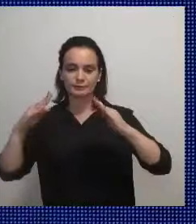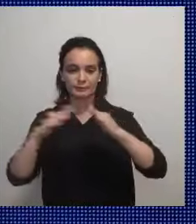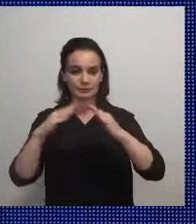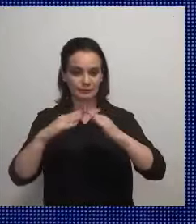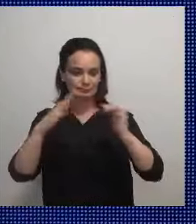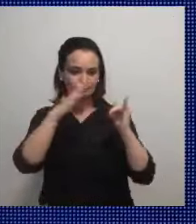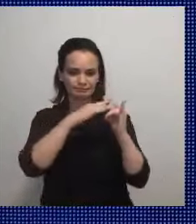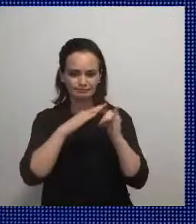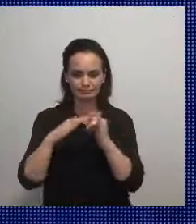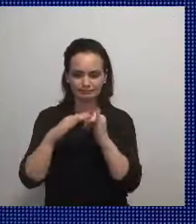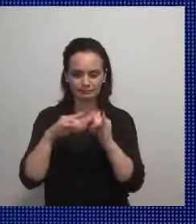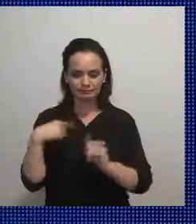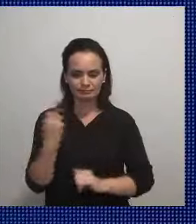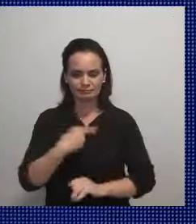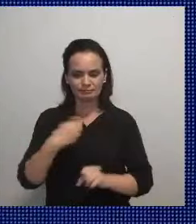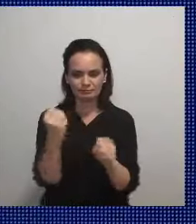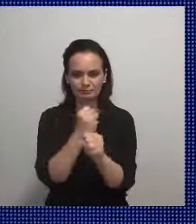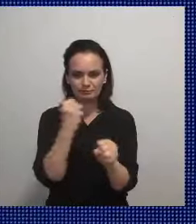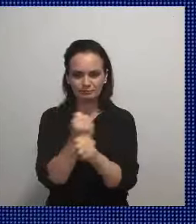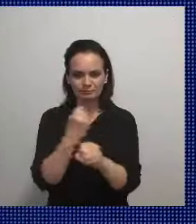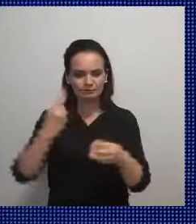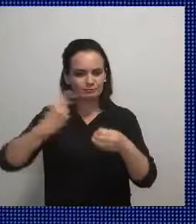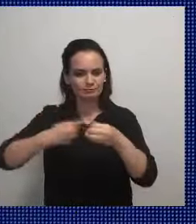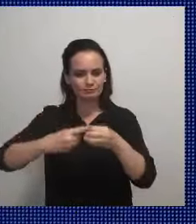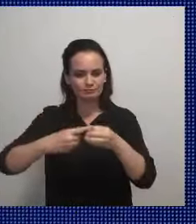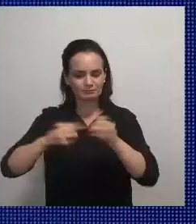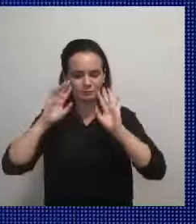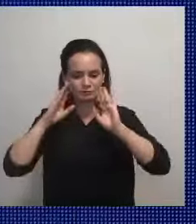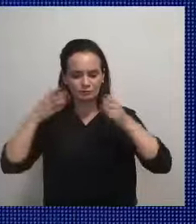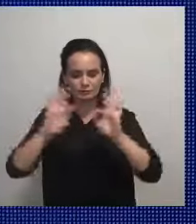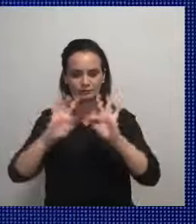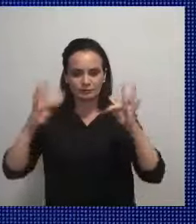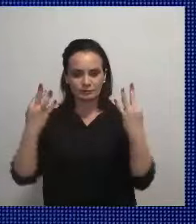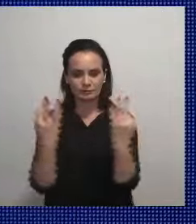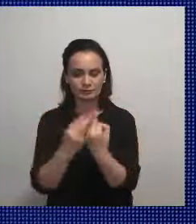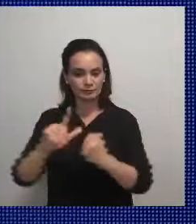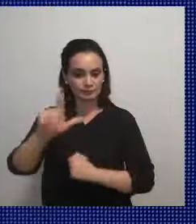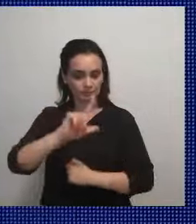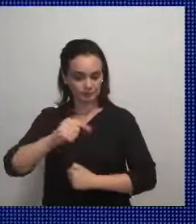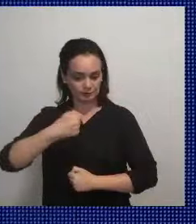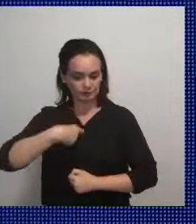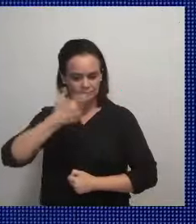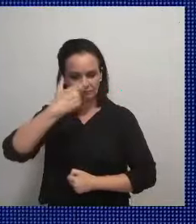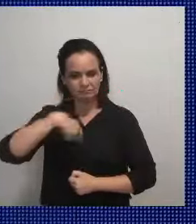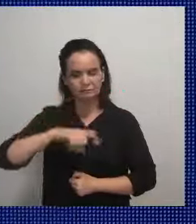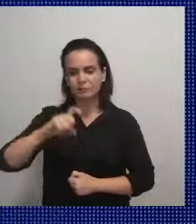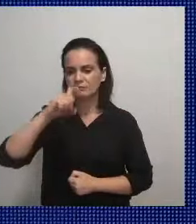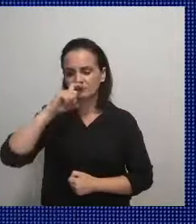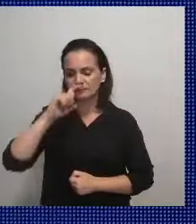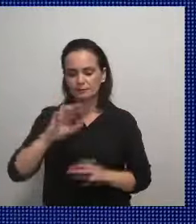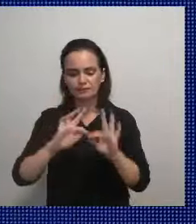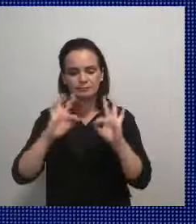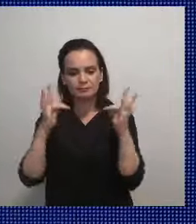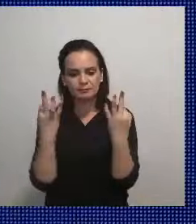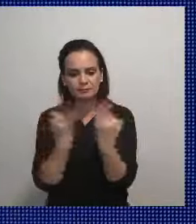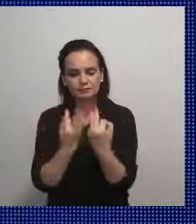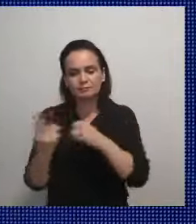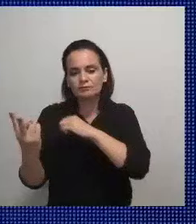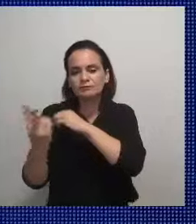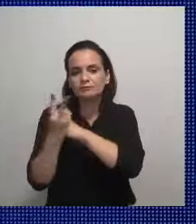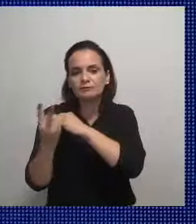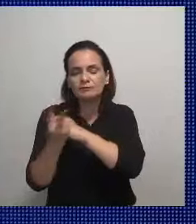Nós vamos construir uma cidade para as famílias londonenses. Eu como pai, como pai de família, eu cuido da minha família